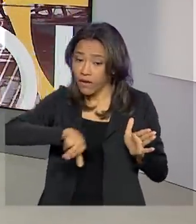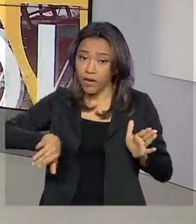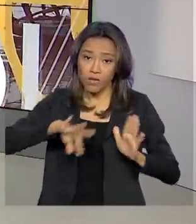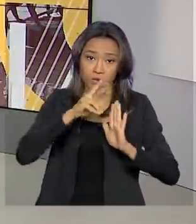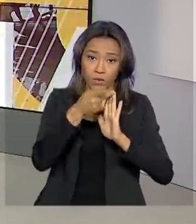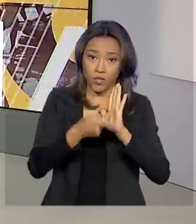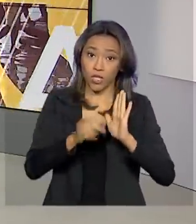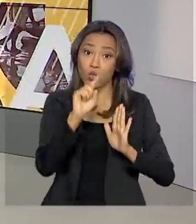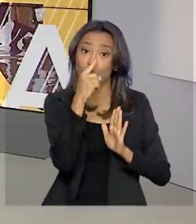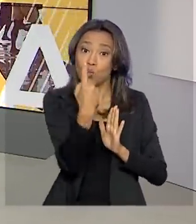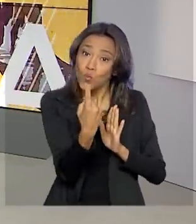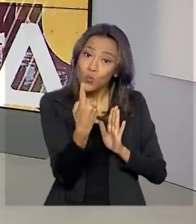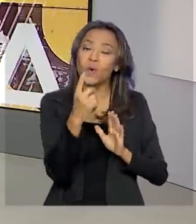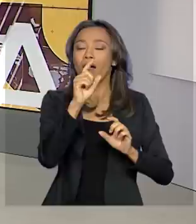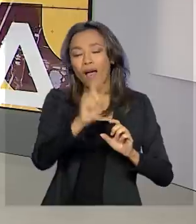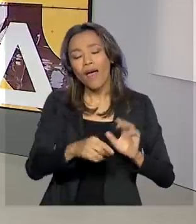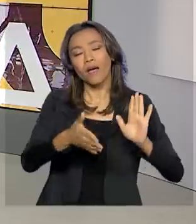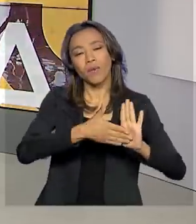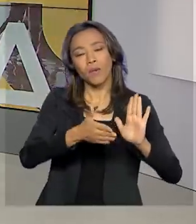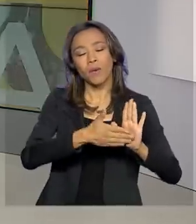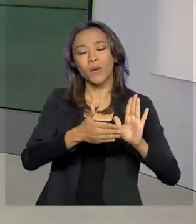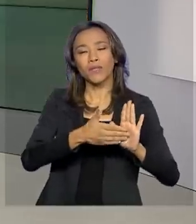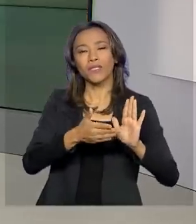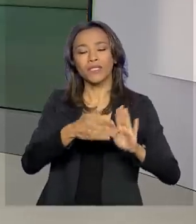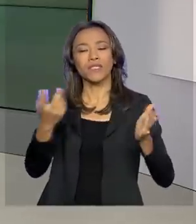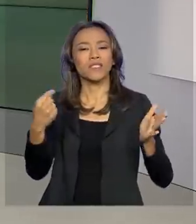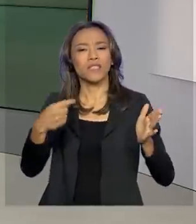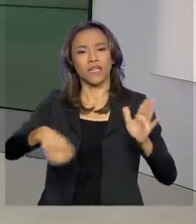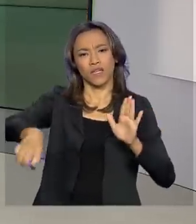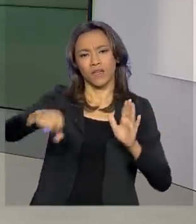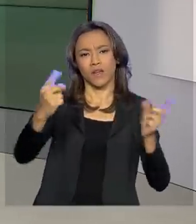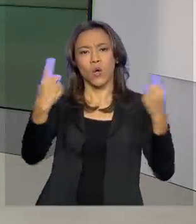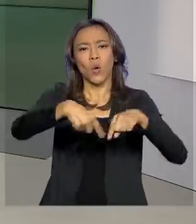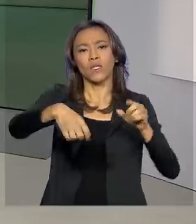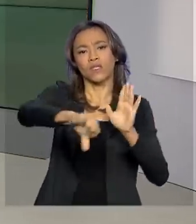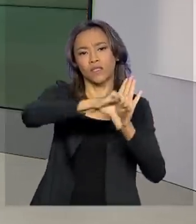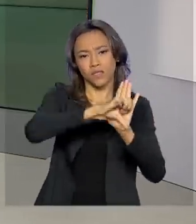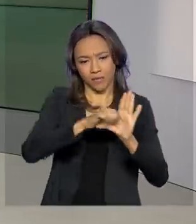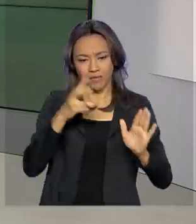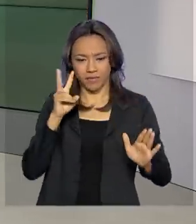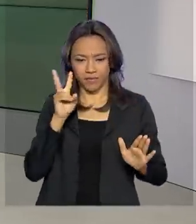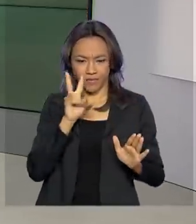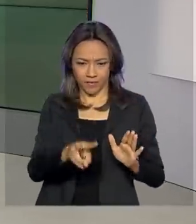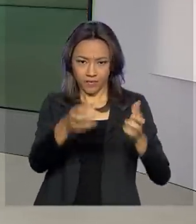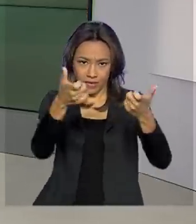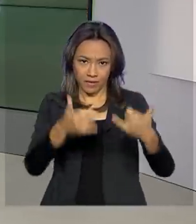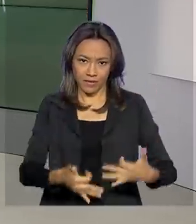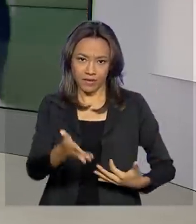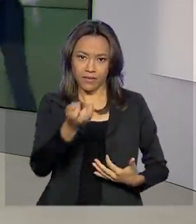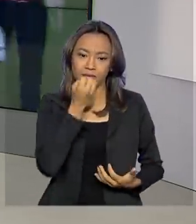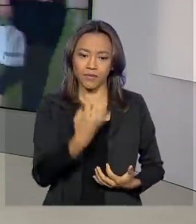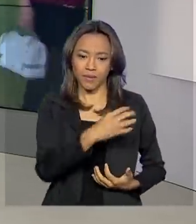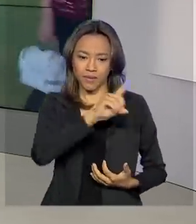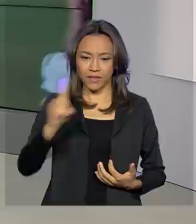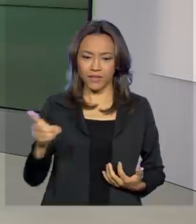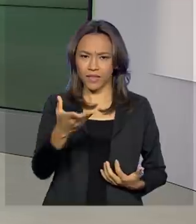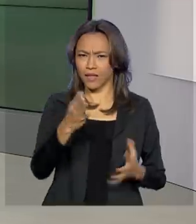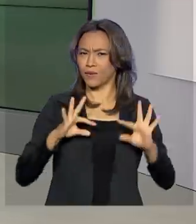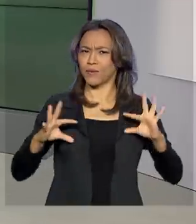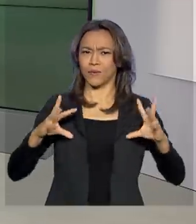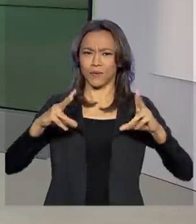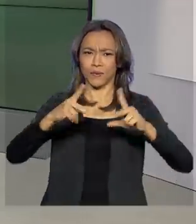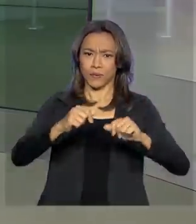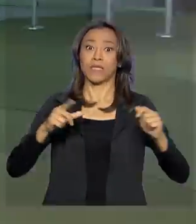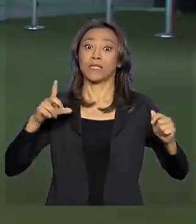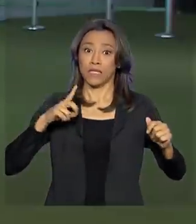o pacote anticrime. Vamos saber os detalhes, então, com Selma Dias. Selma, bom dia para você. Oi, Renata, bom dia a você e a todos. Olha,